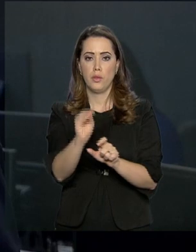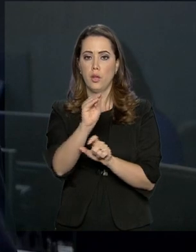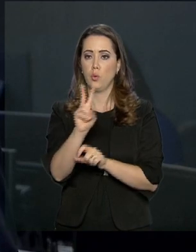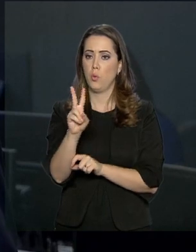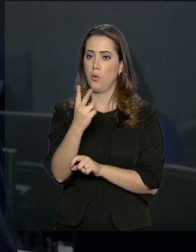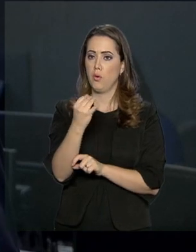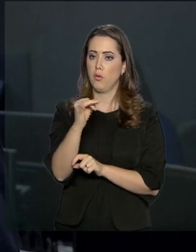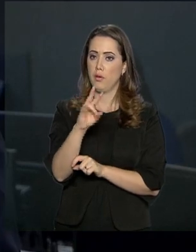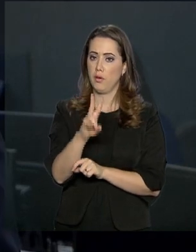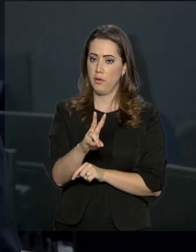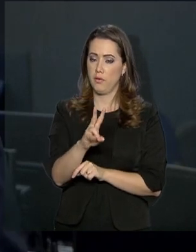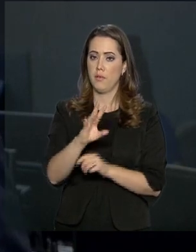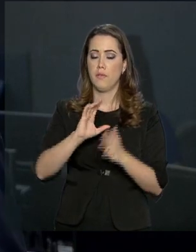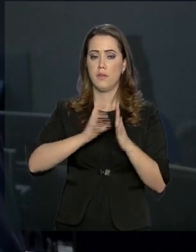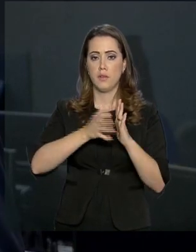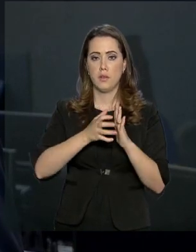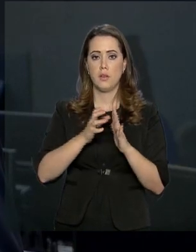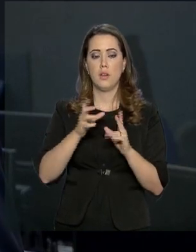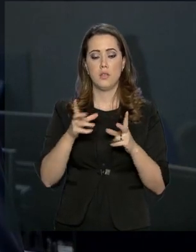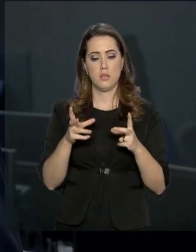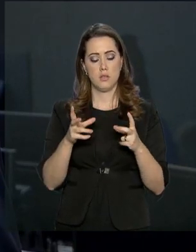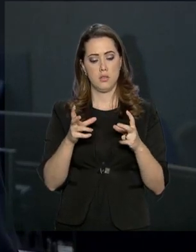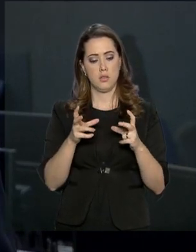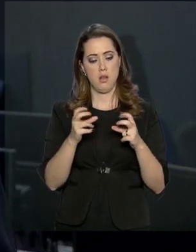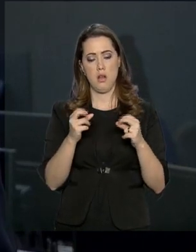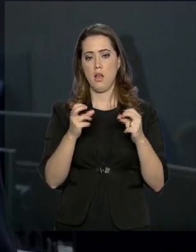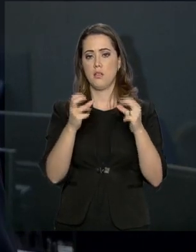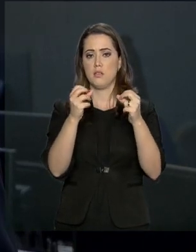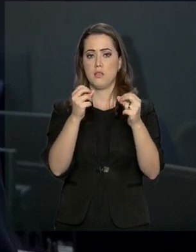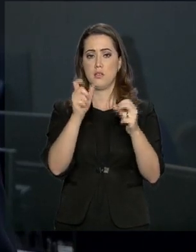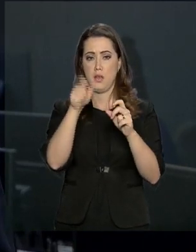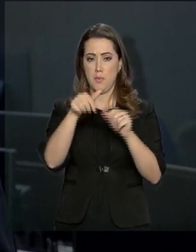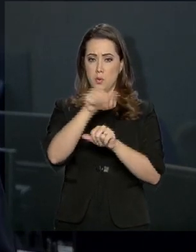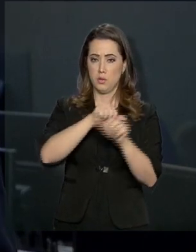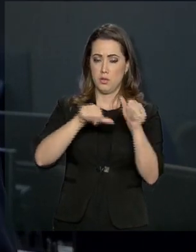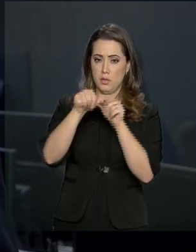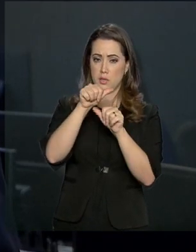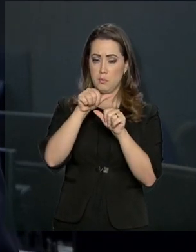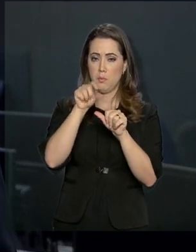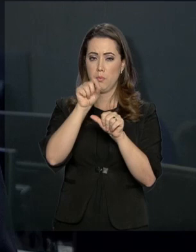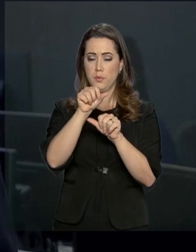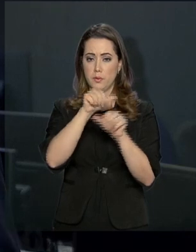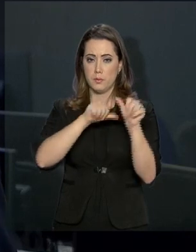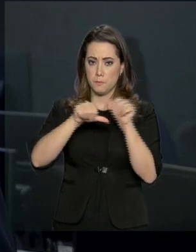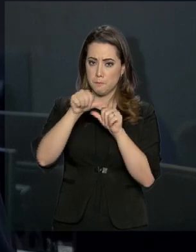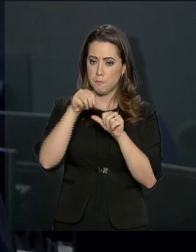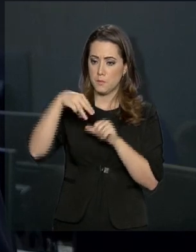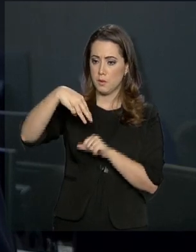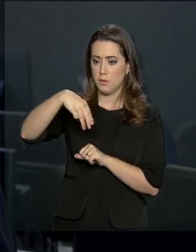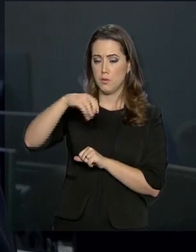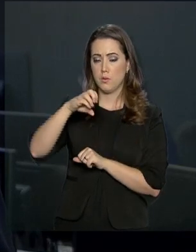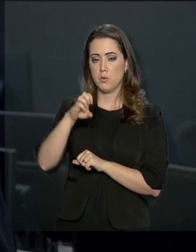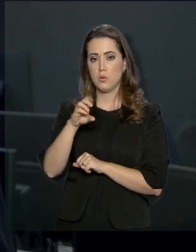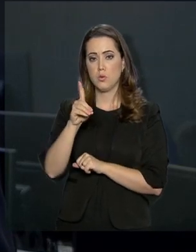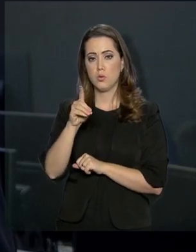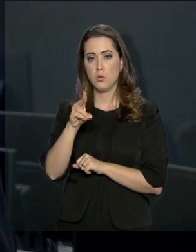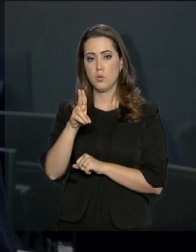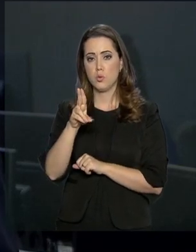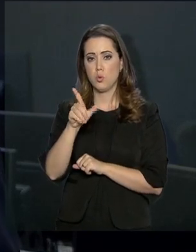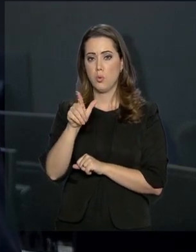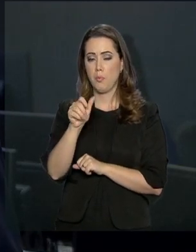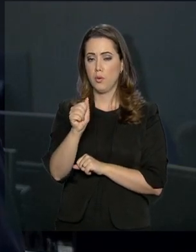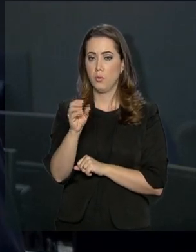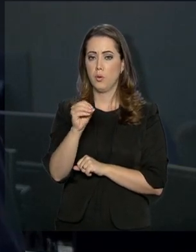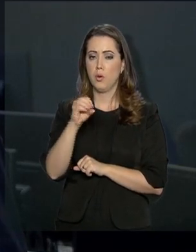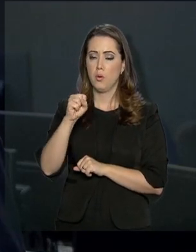HIV, AIDS, câncer e os transplantados de medula óssea e de órgãos. A vacina previne doenças pneumocócicas como